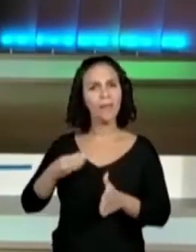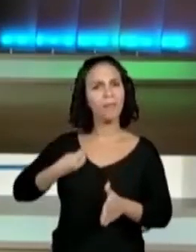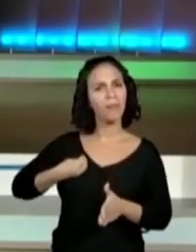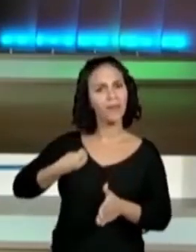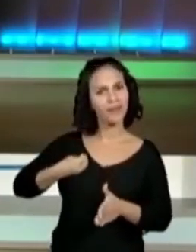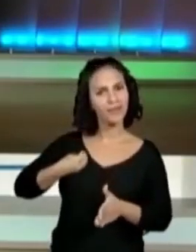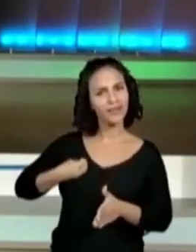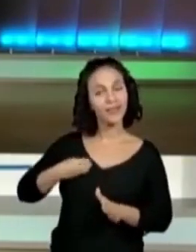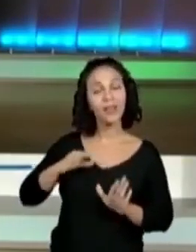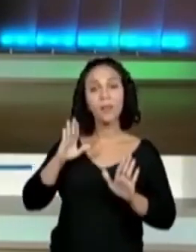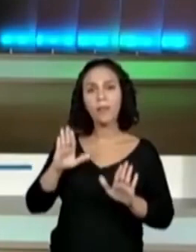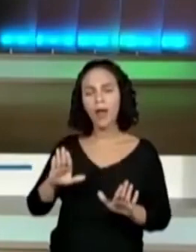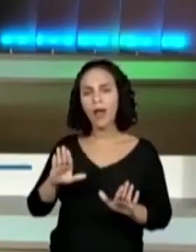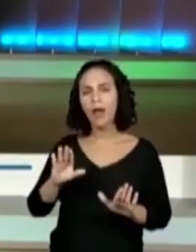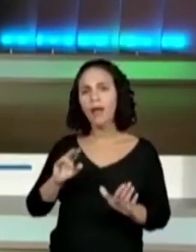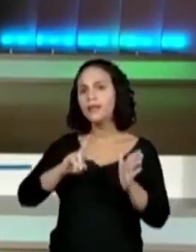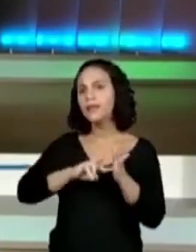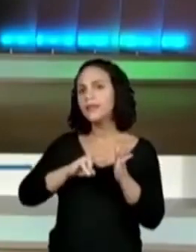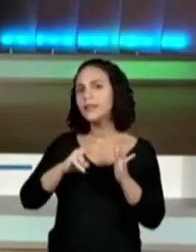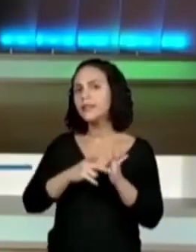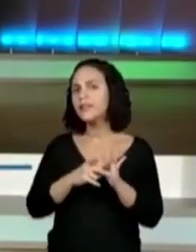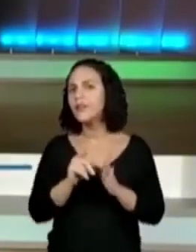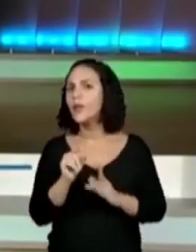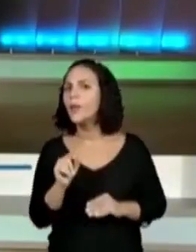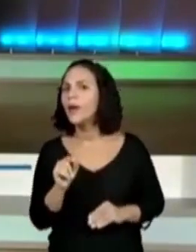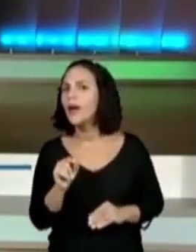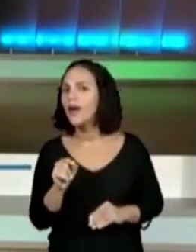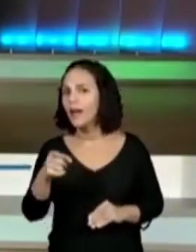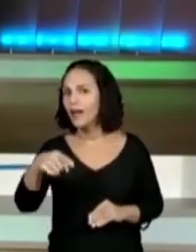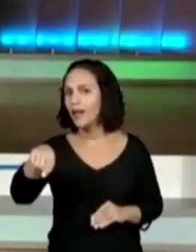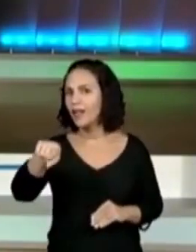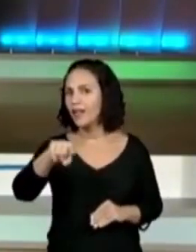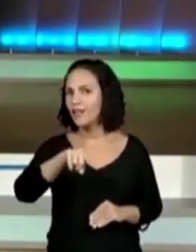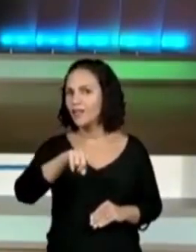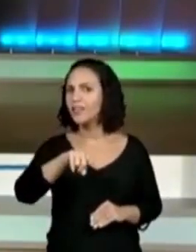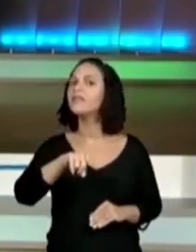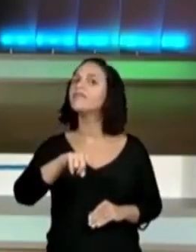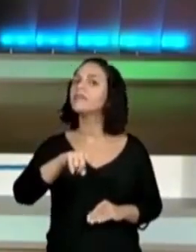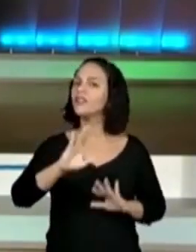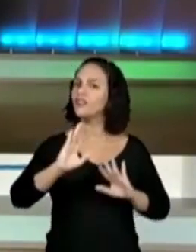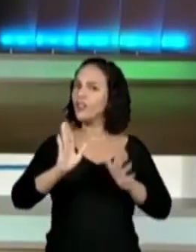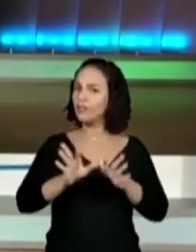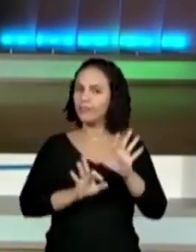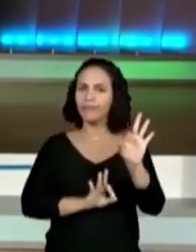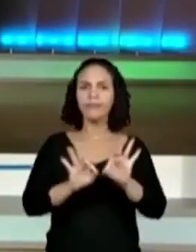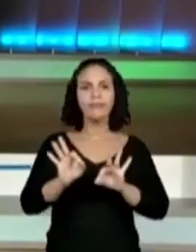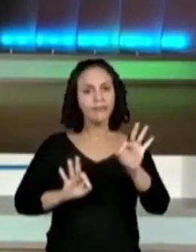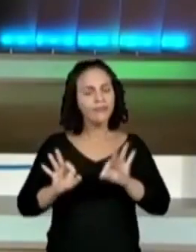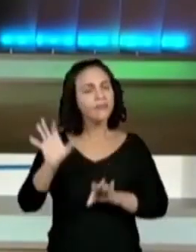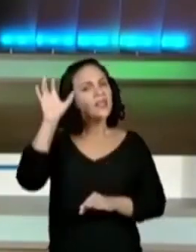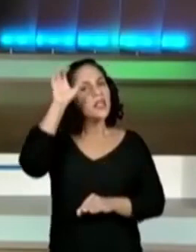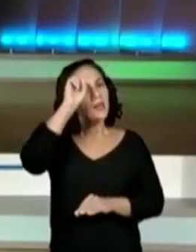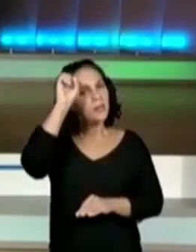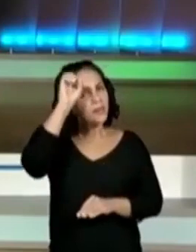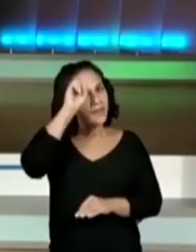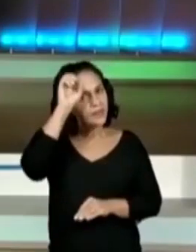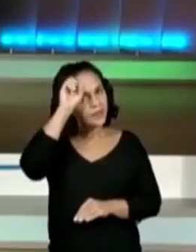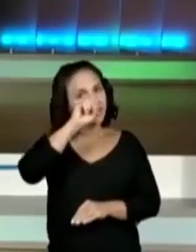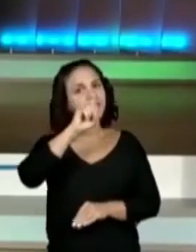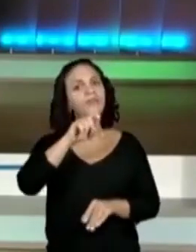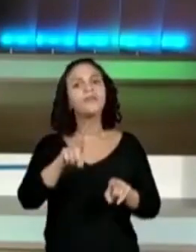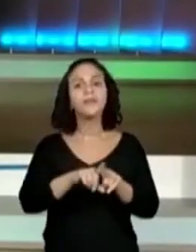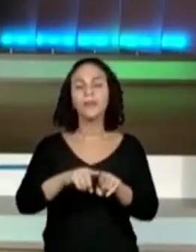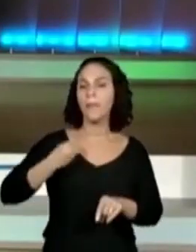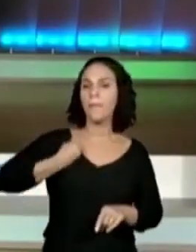o que significa é que essa galera está no esquema, bem, aprendendo, também